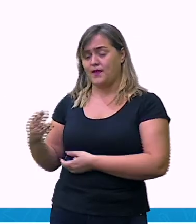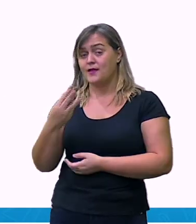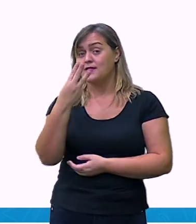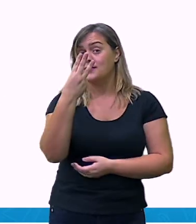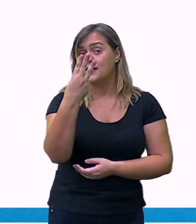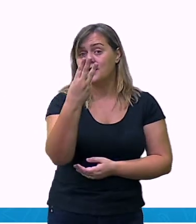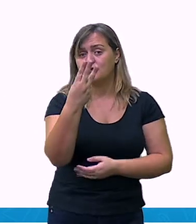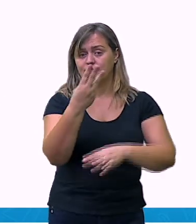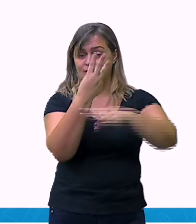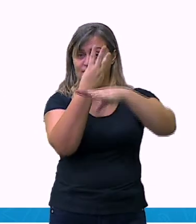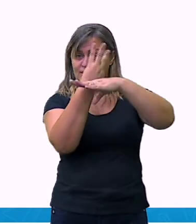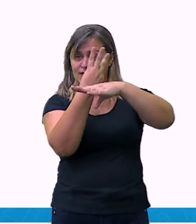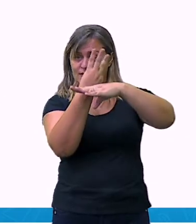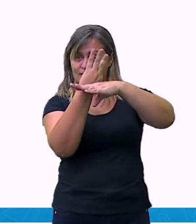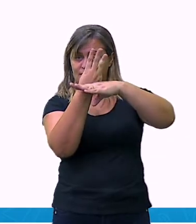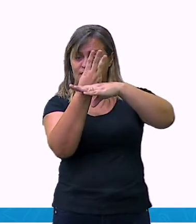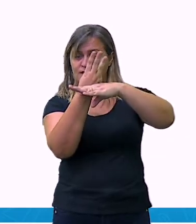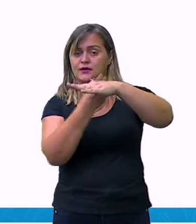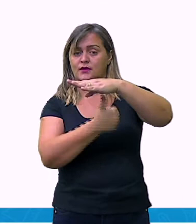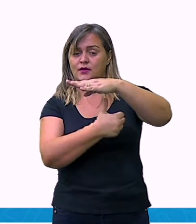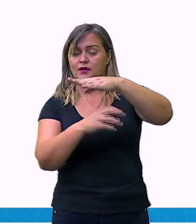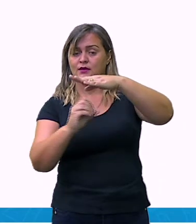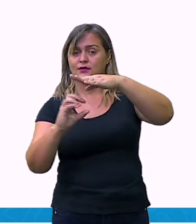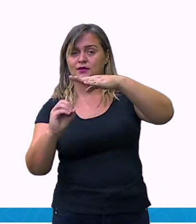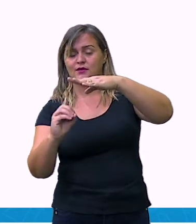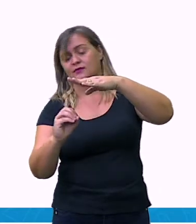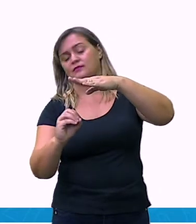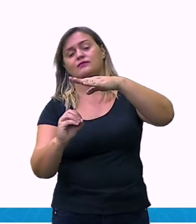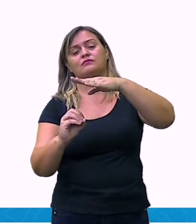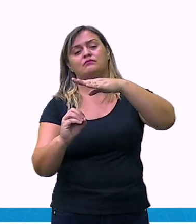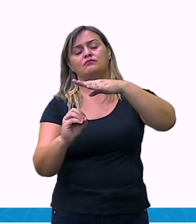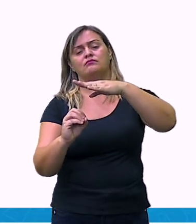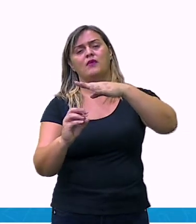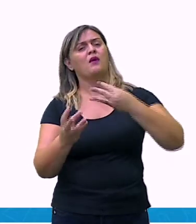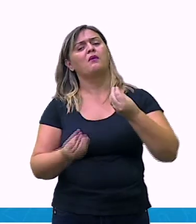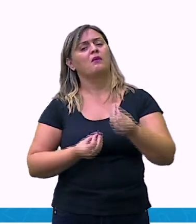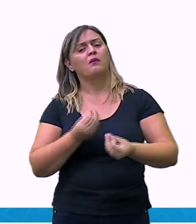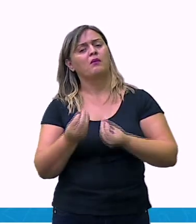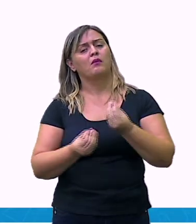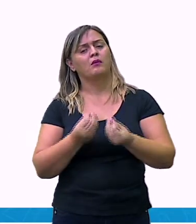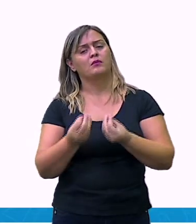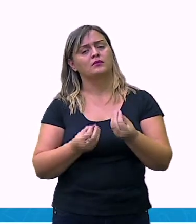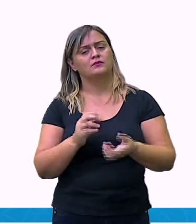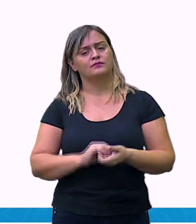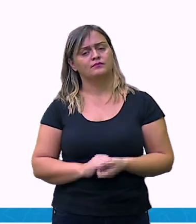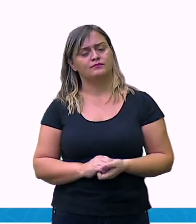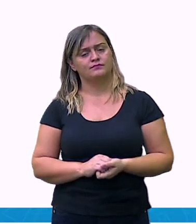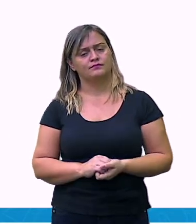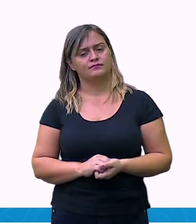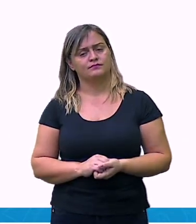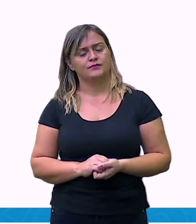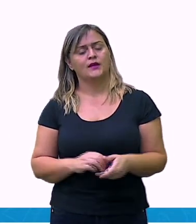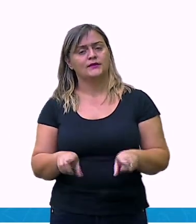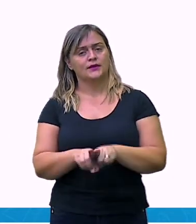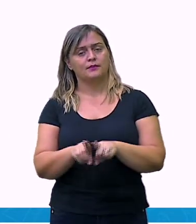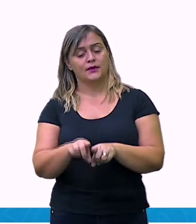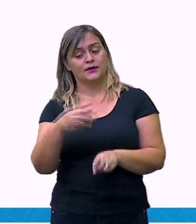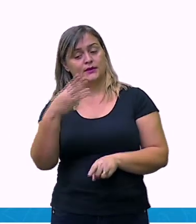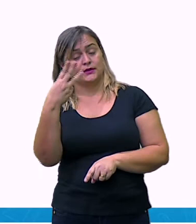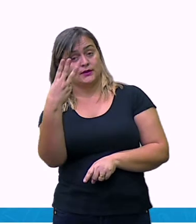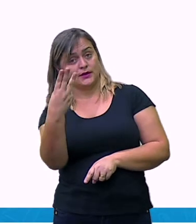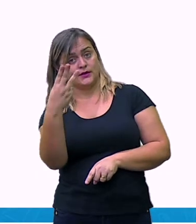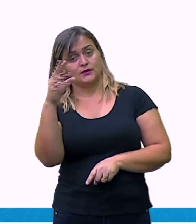Então, 3 vezes 1%, que é igual a 3%. Ok? Já aqui,